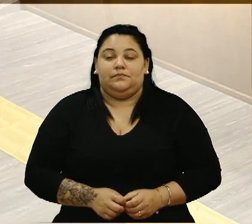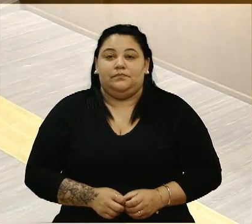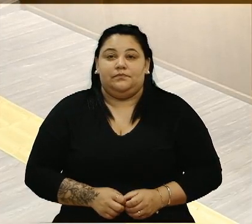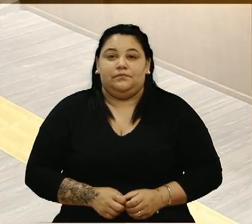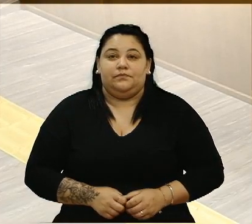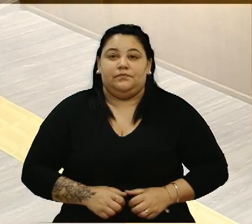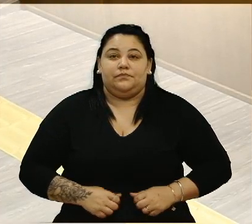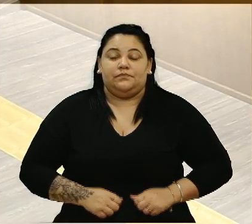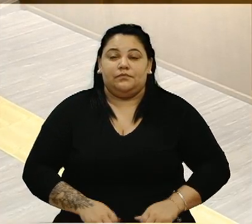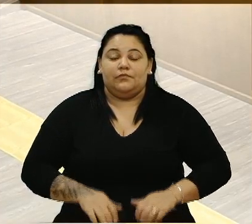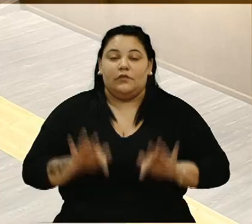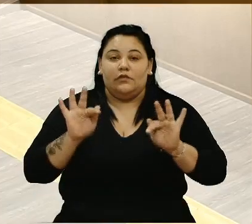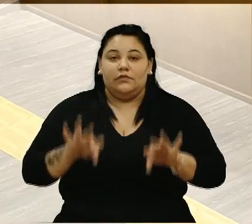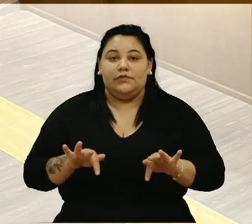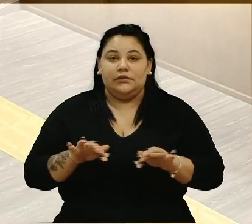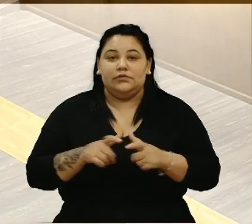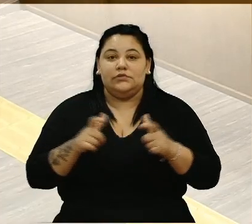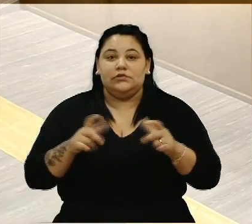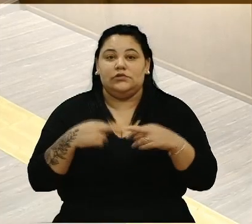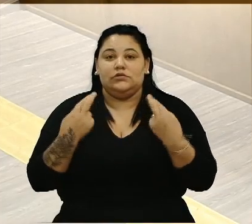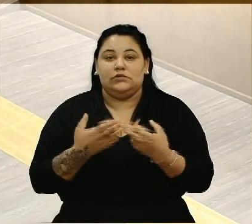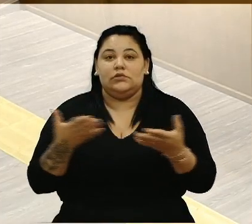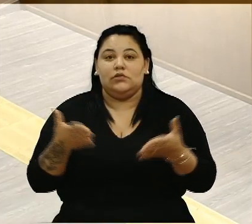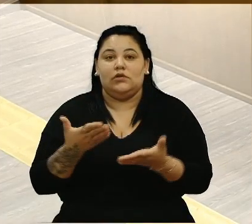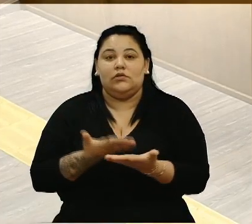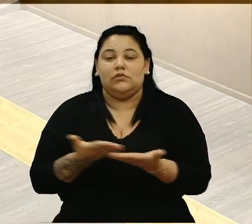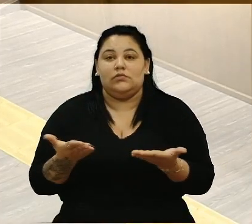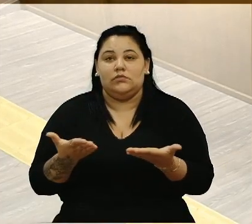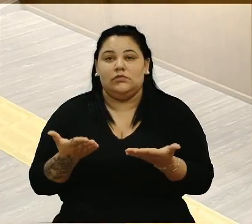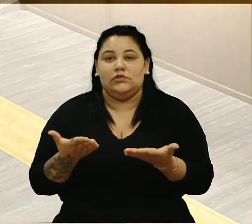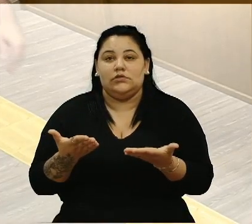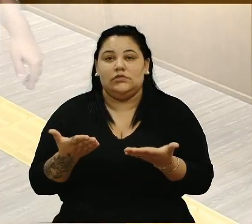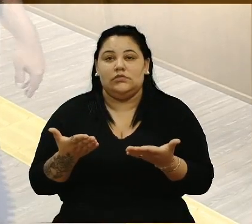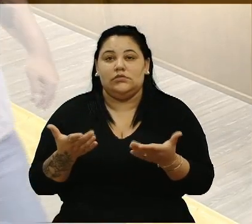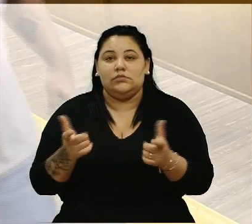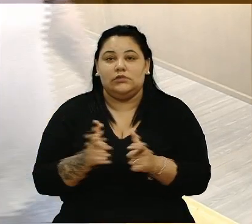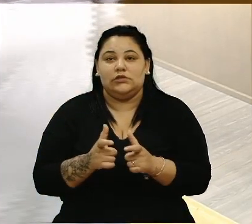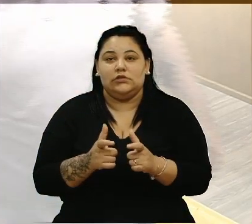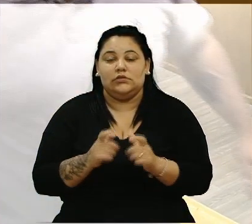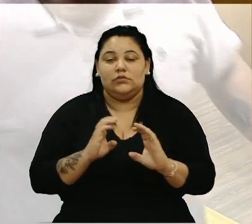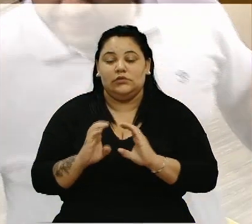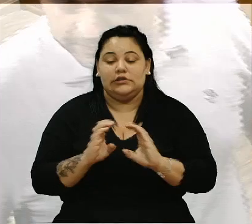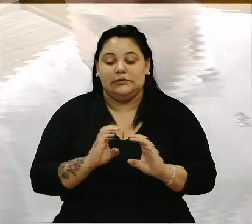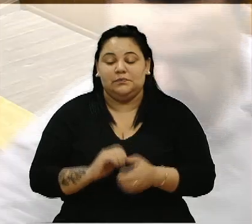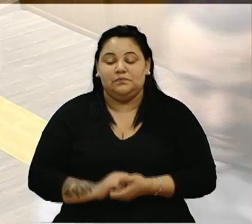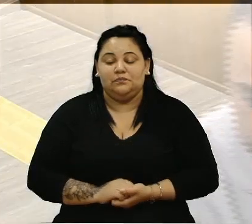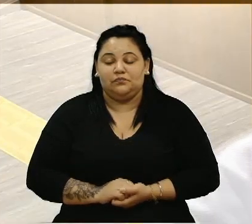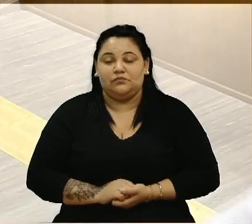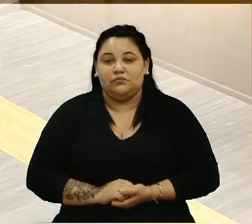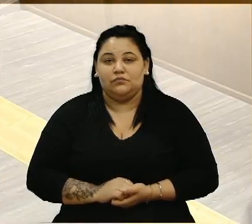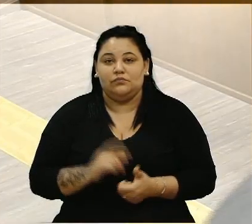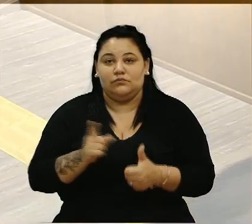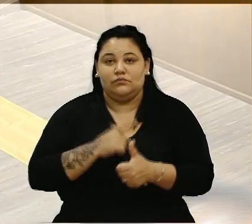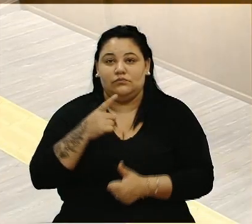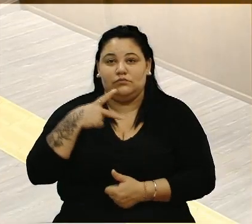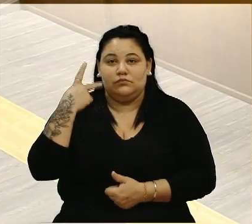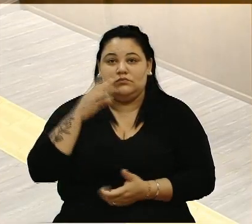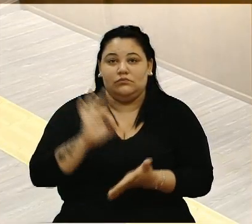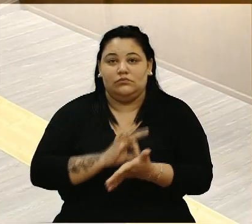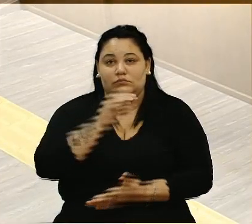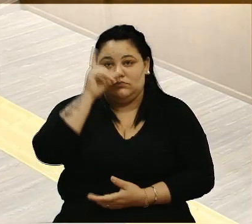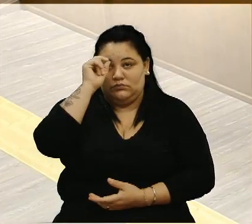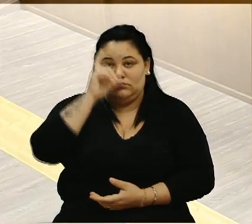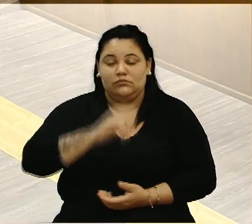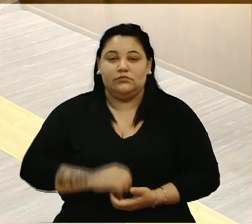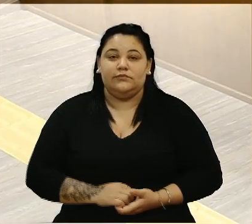Encerrado o grande expediente, passemos então ao espaço do pequeno expediente. Primeiro vereador inscrito, vereador Scalco,